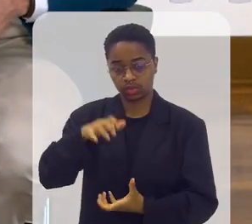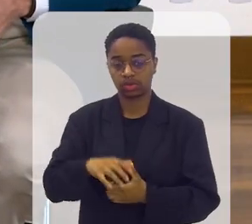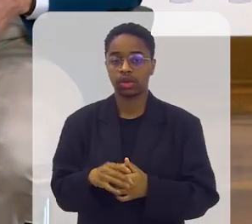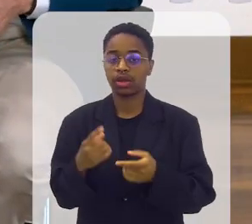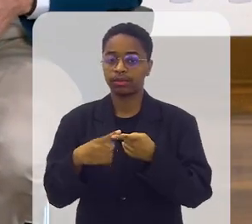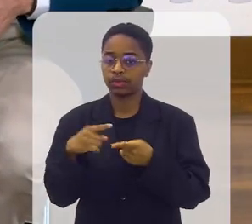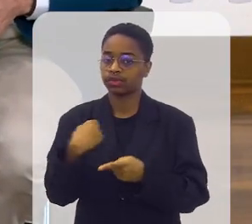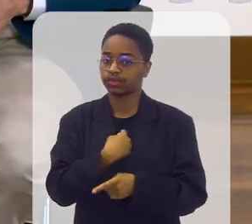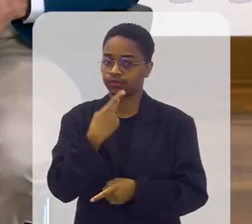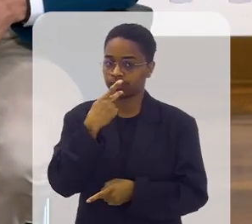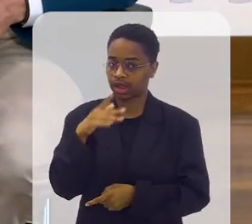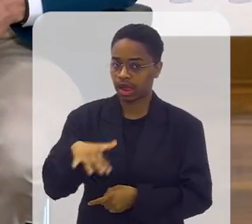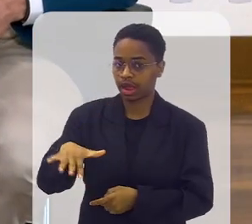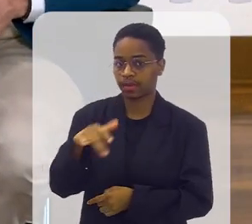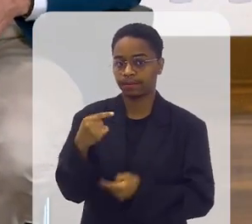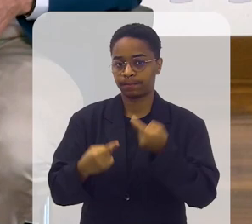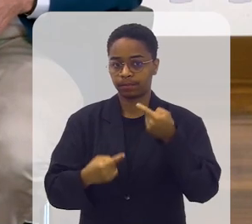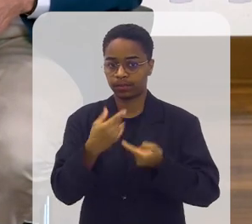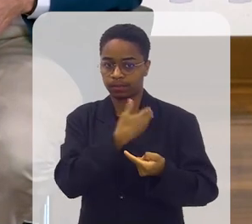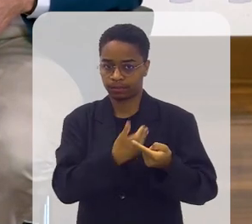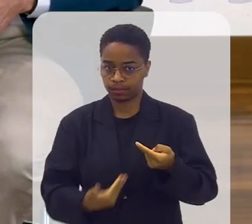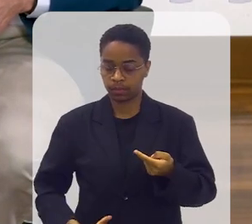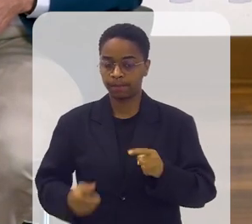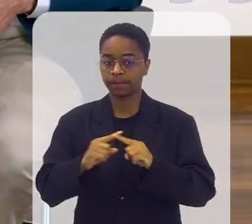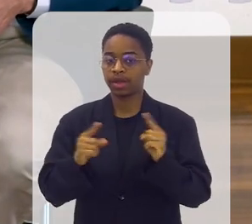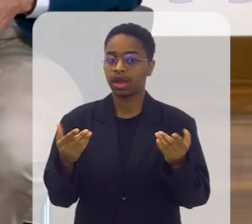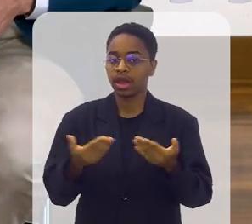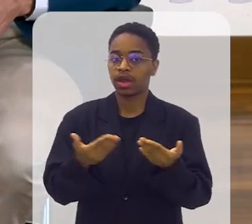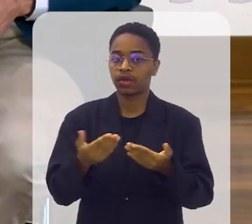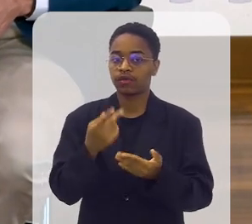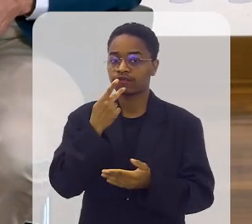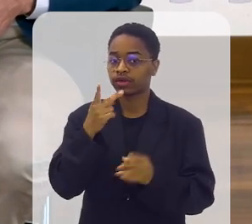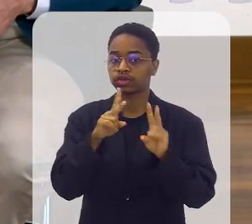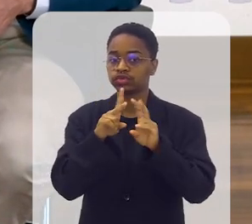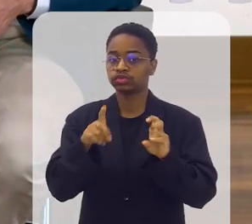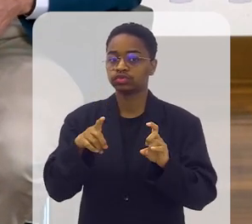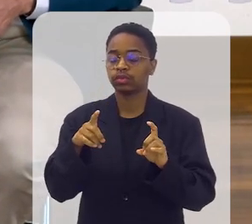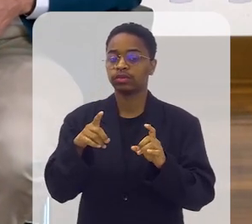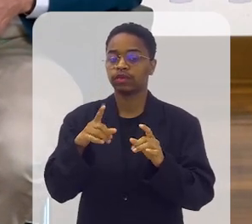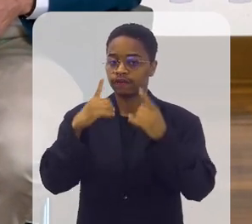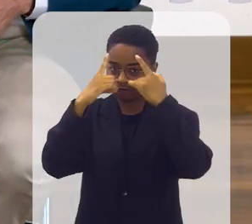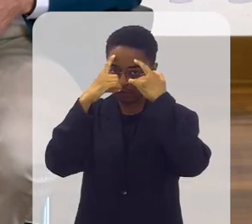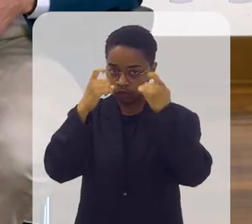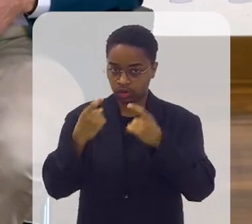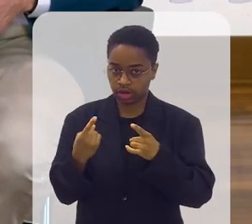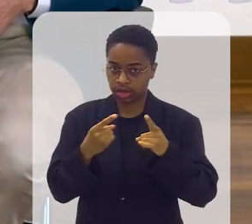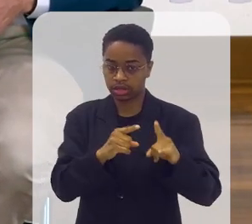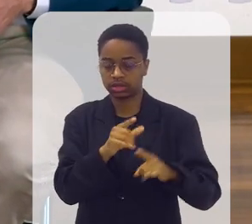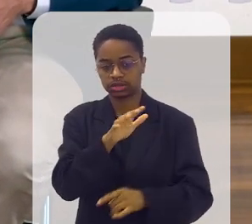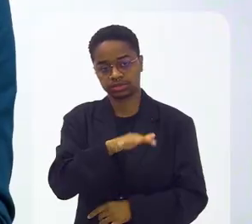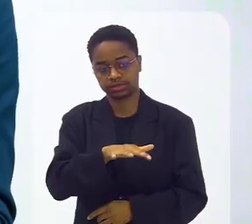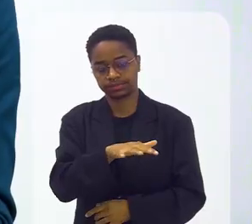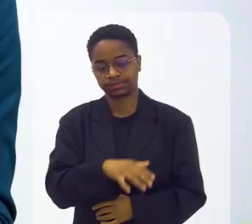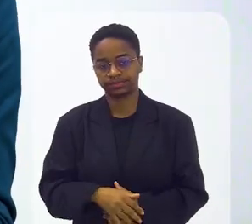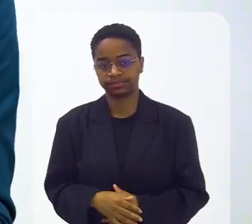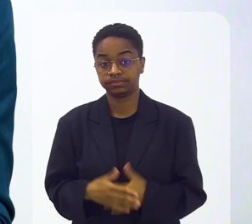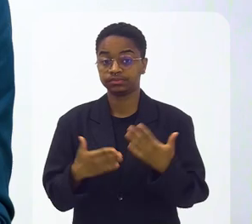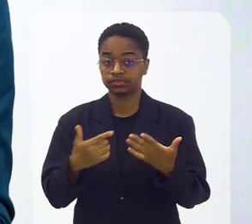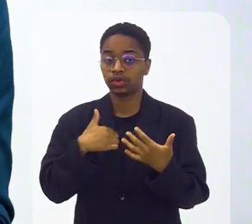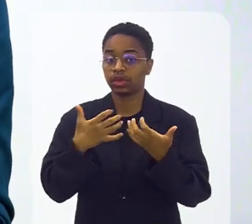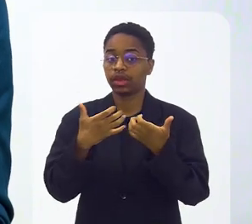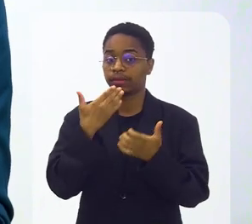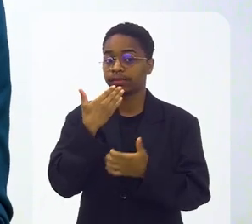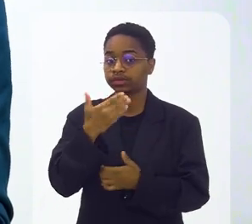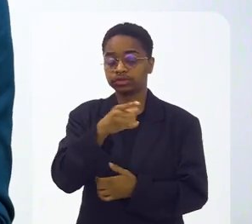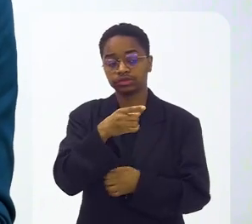Nós falamos no campo das políticas públicas e agora a questão dos maus-tratos, da violência propriamente dita. Então, eu queria que